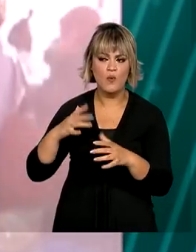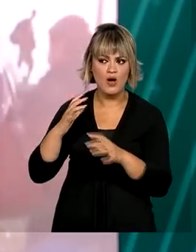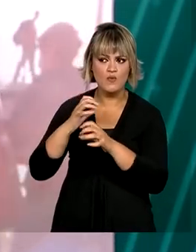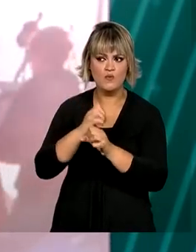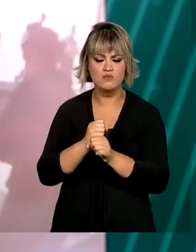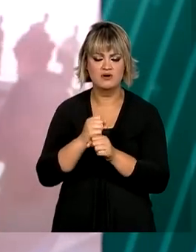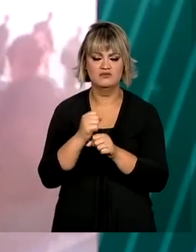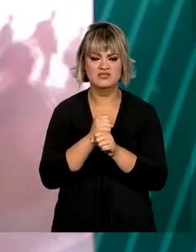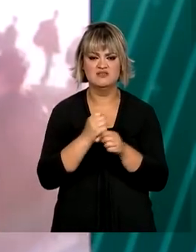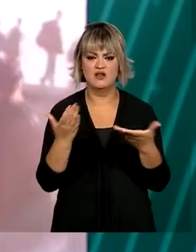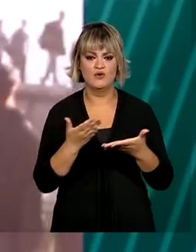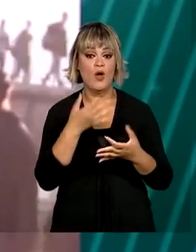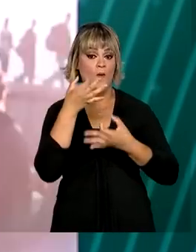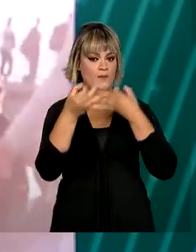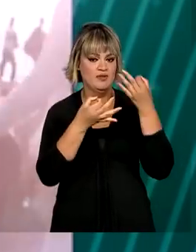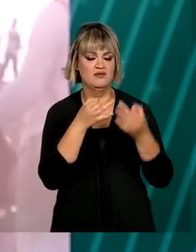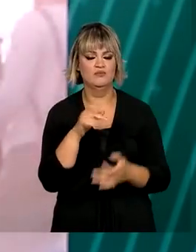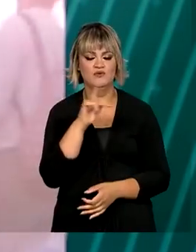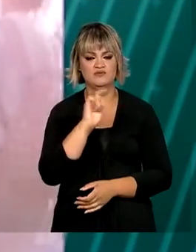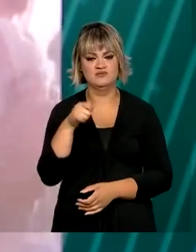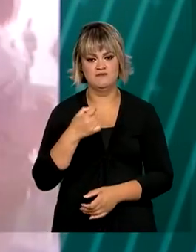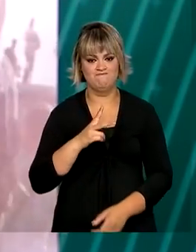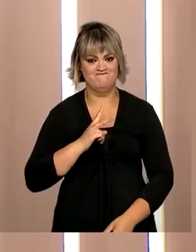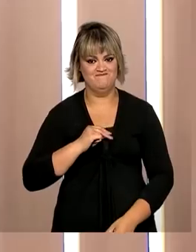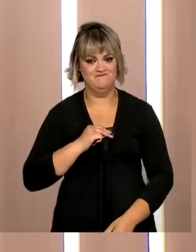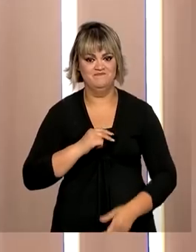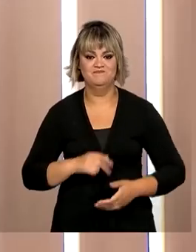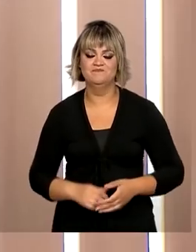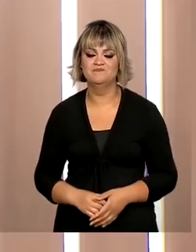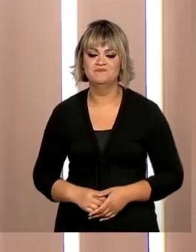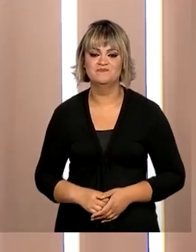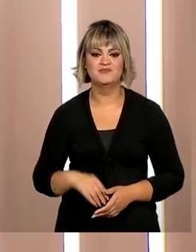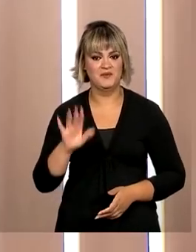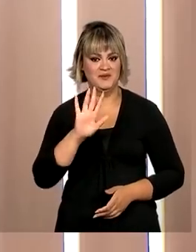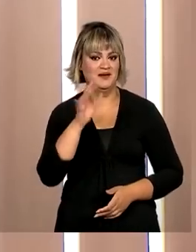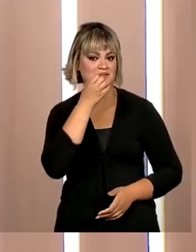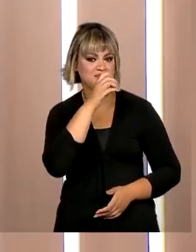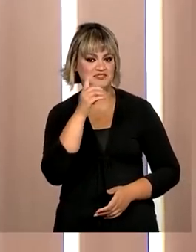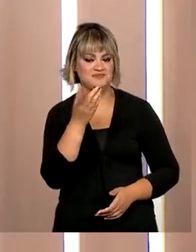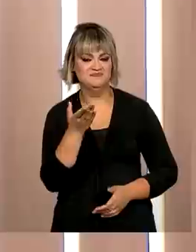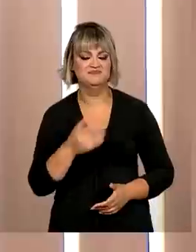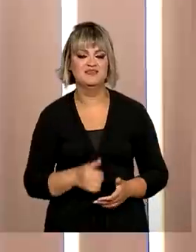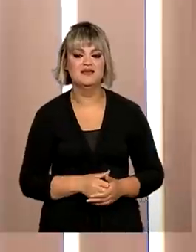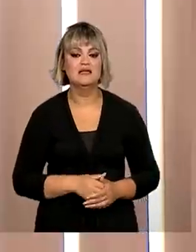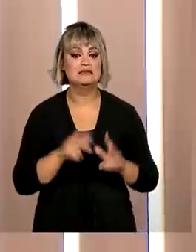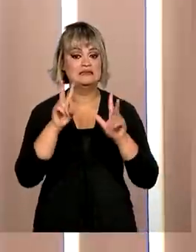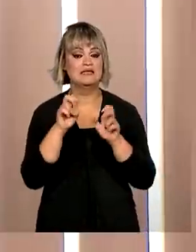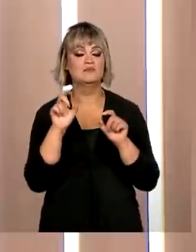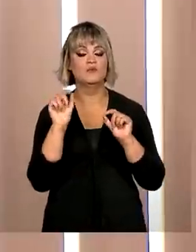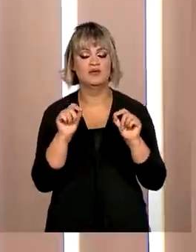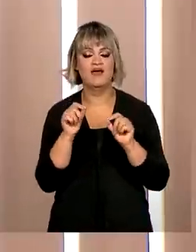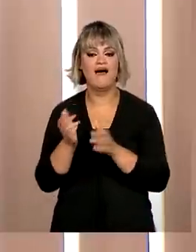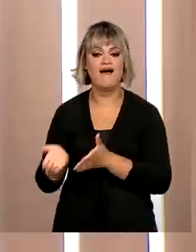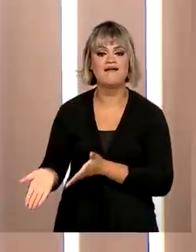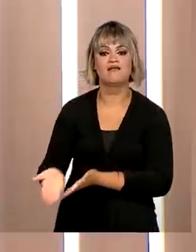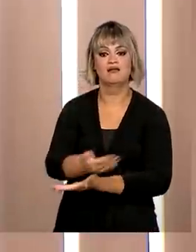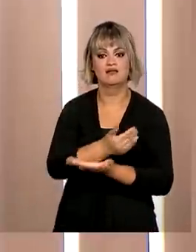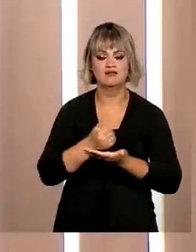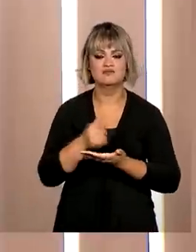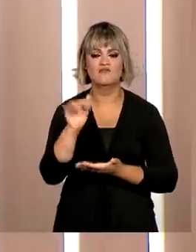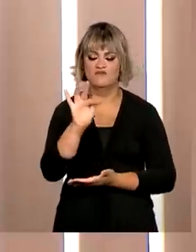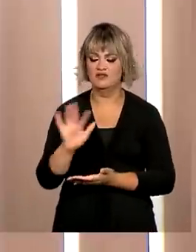deste ano. Quem comenta é Ricardo Caldas. Olá, bom dia a todos. O nosso tema de hoje é arrecadação federal